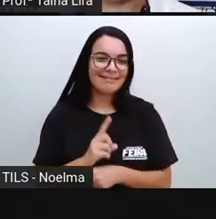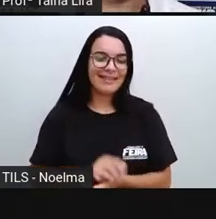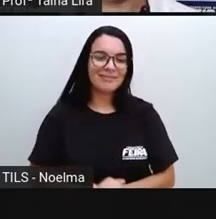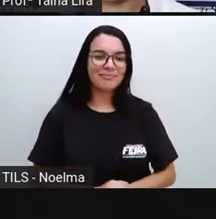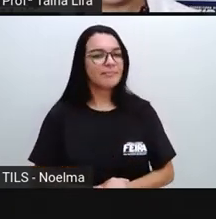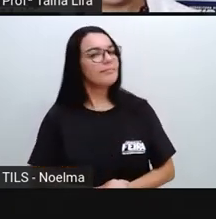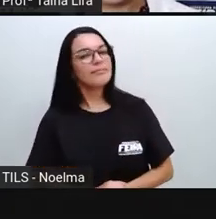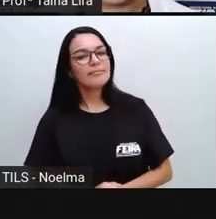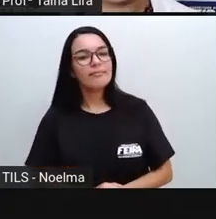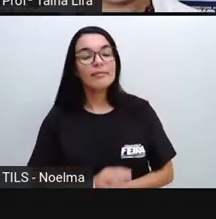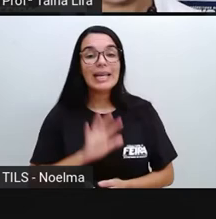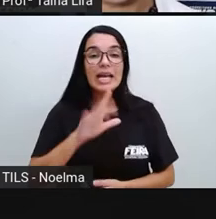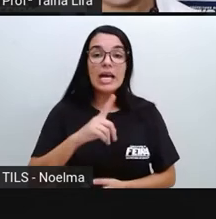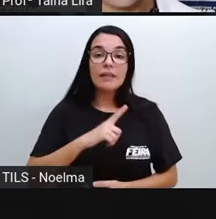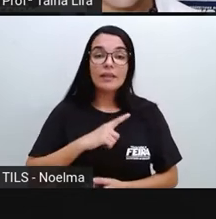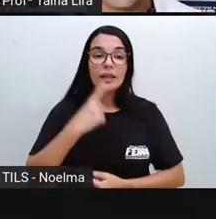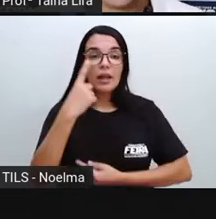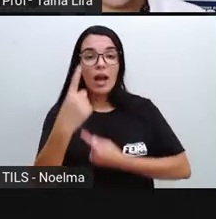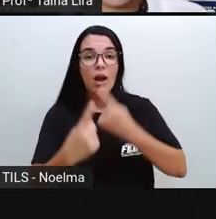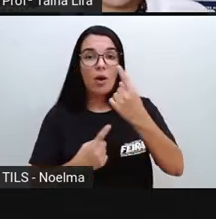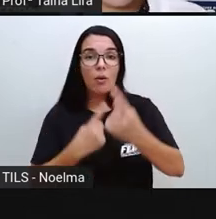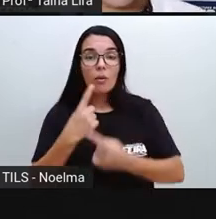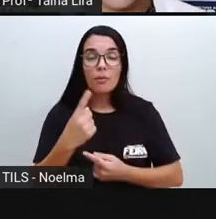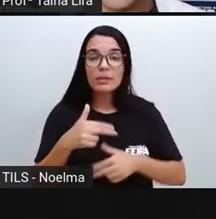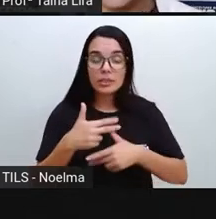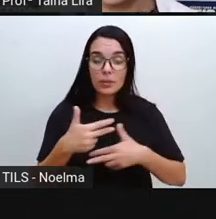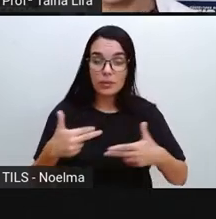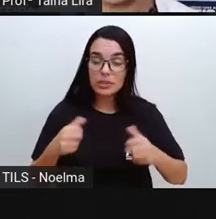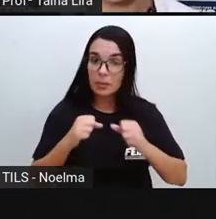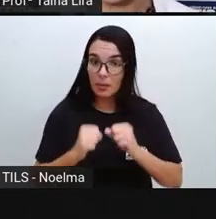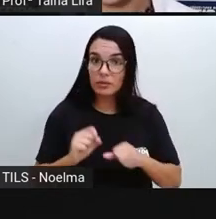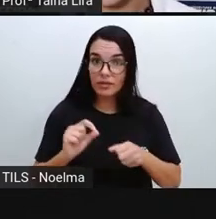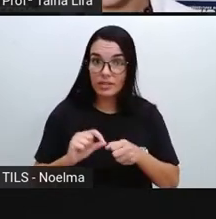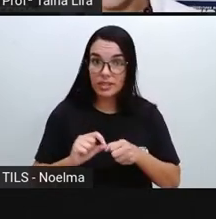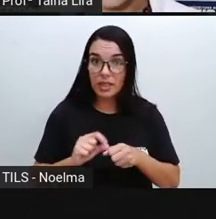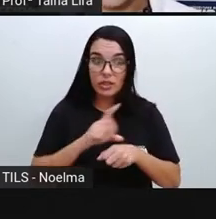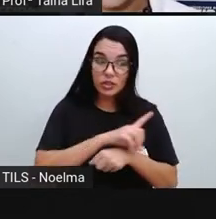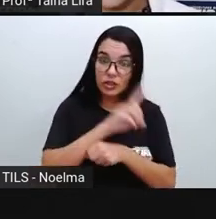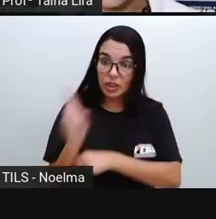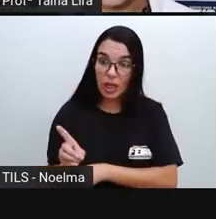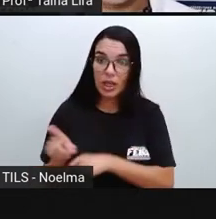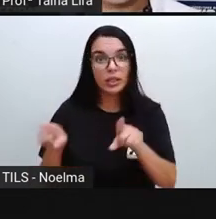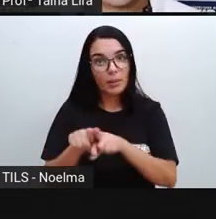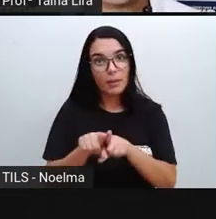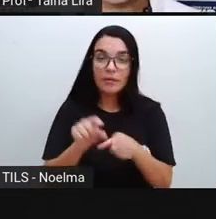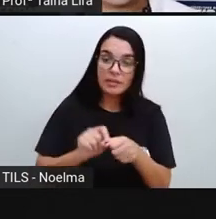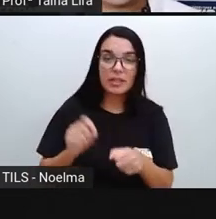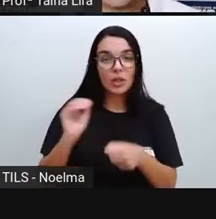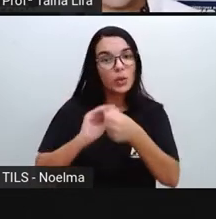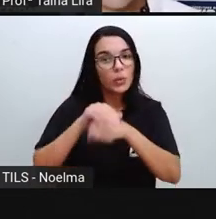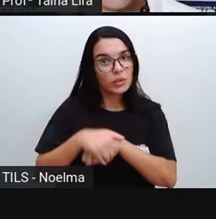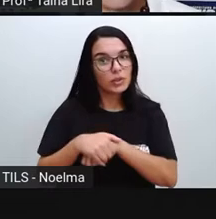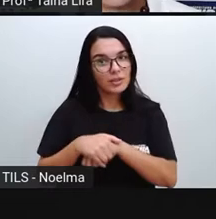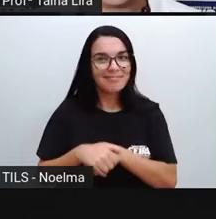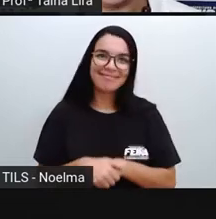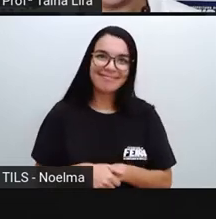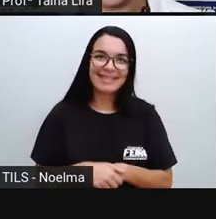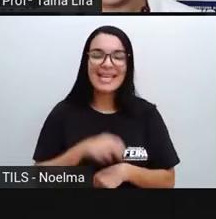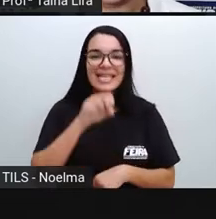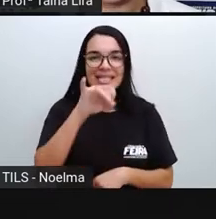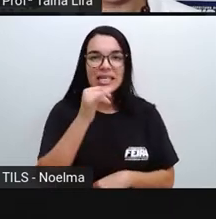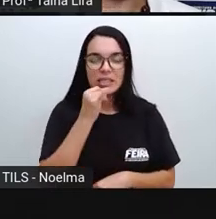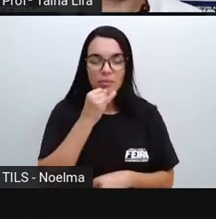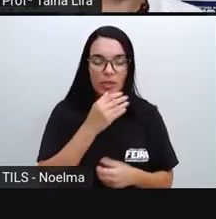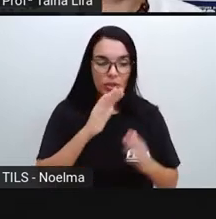pode fazer tanto durante o dia como durante a noite. Então, por exemplo, se você estuda de manhã e de tarde você está em casa, você